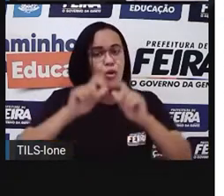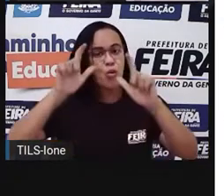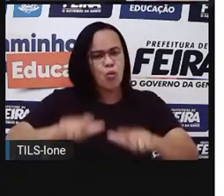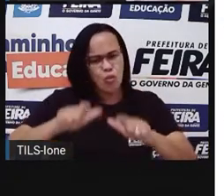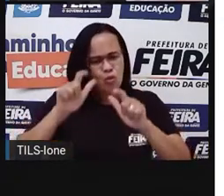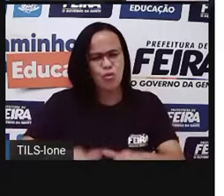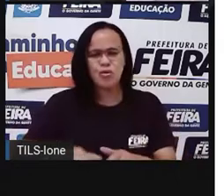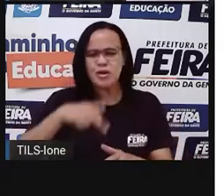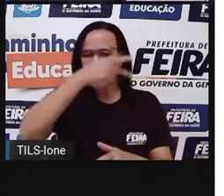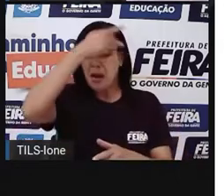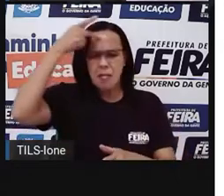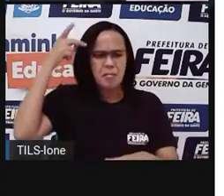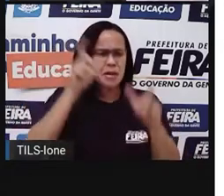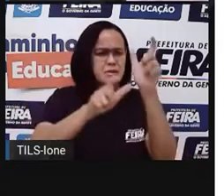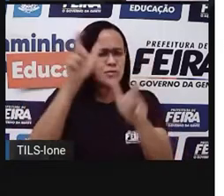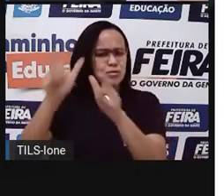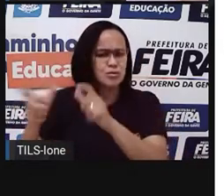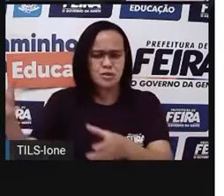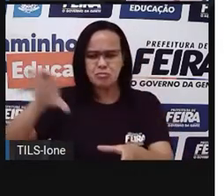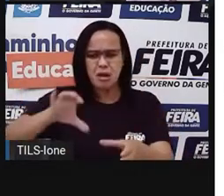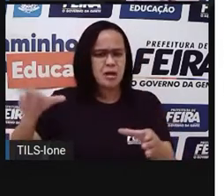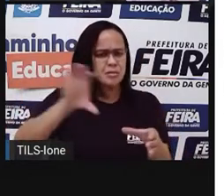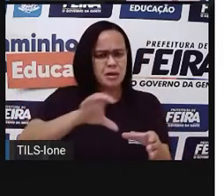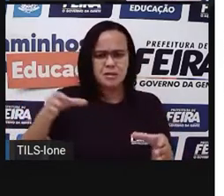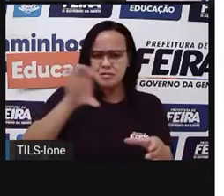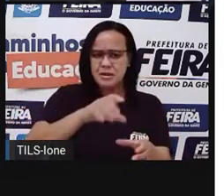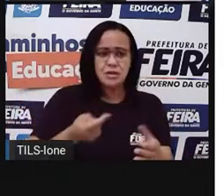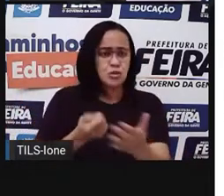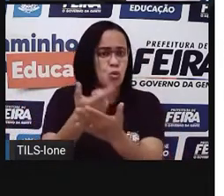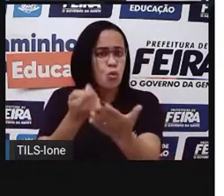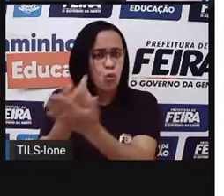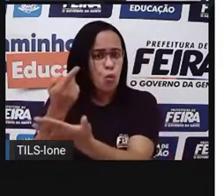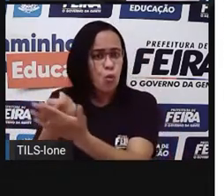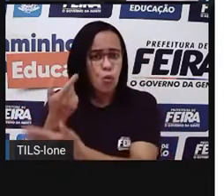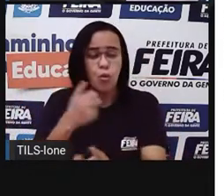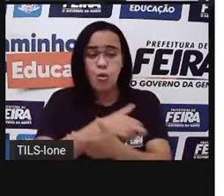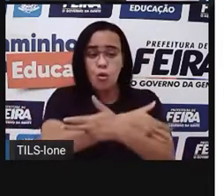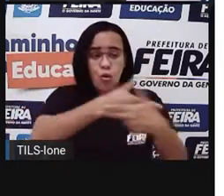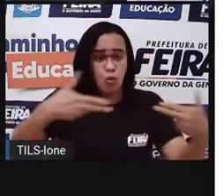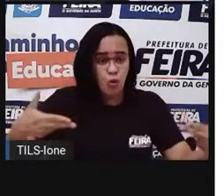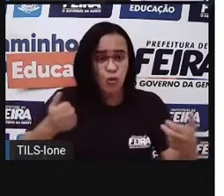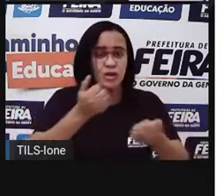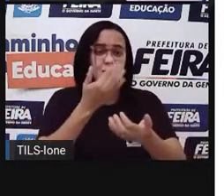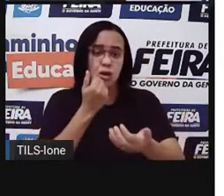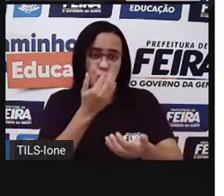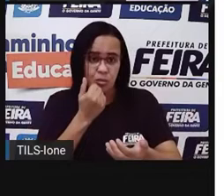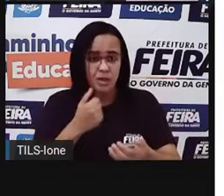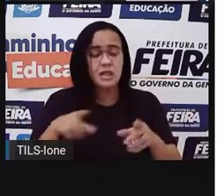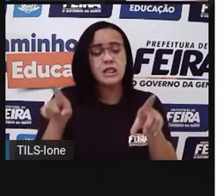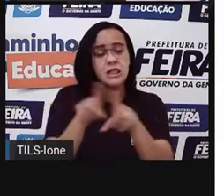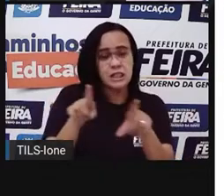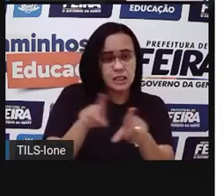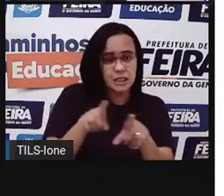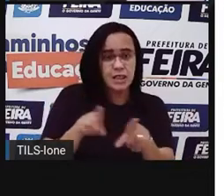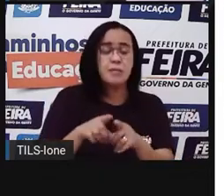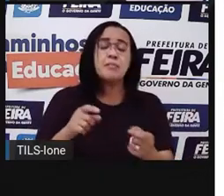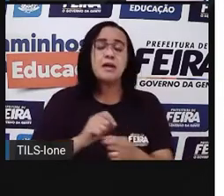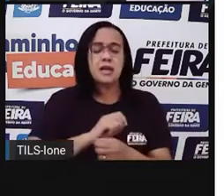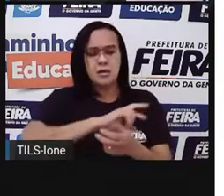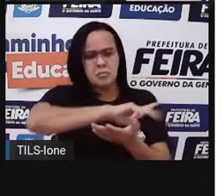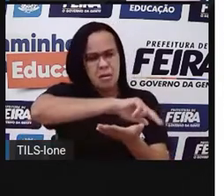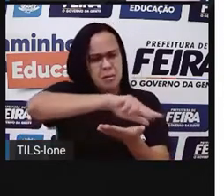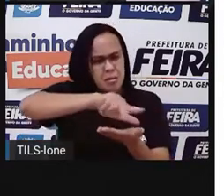compras de diversos produtos, produtos, né? Então lá tem desde produtos alimentares até produtos, né? De limpeza.